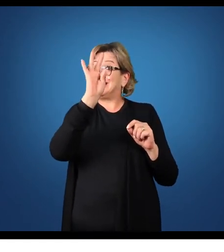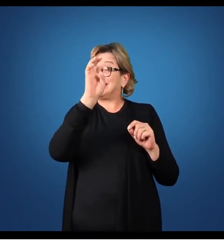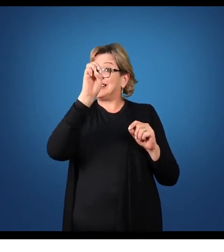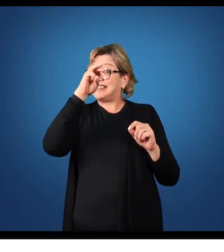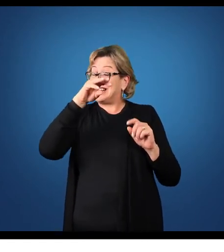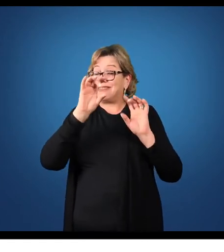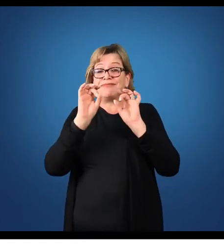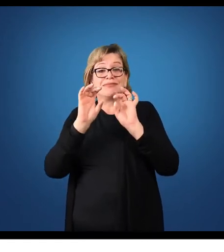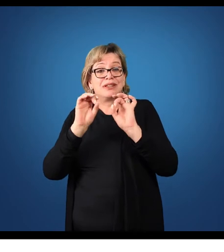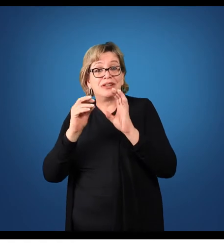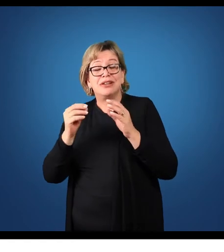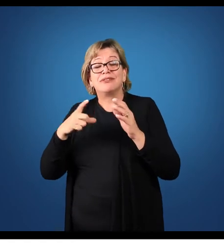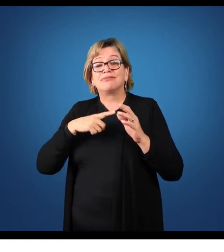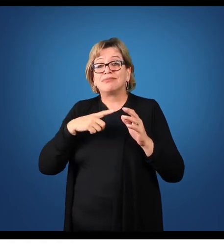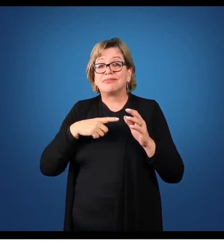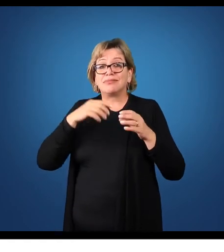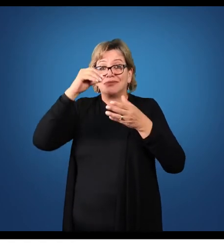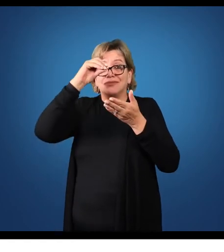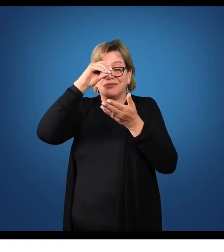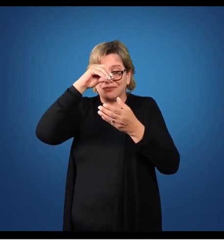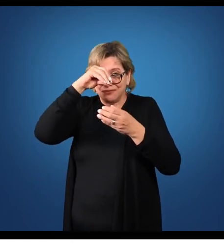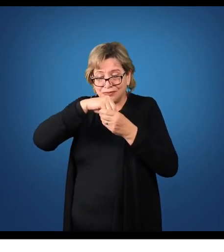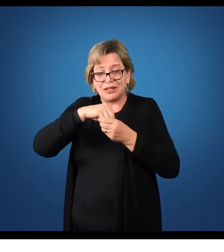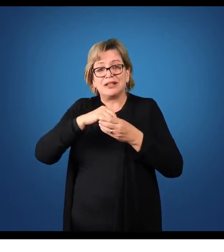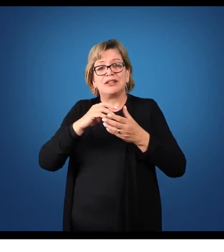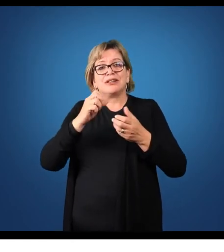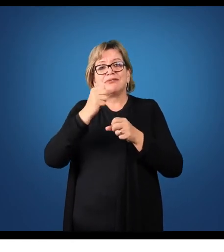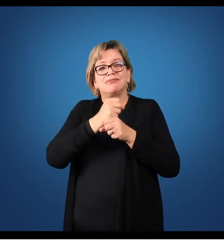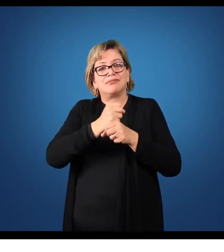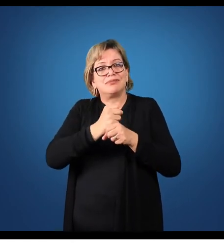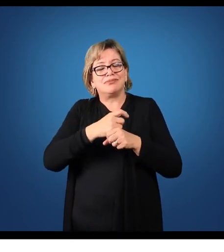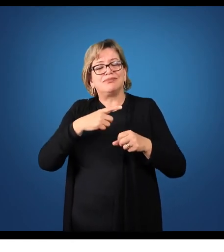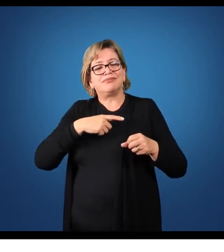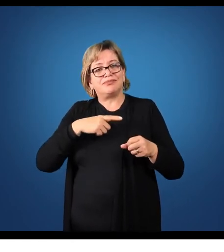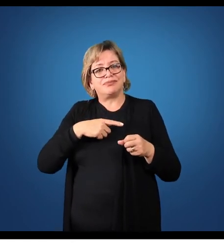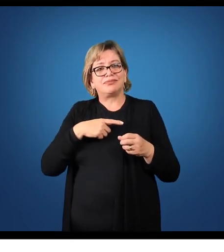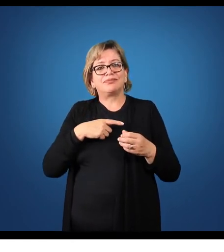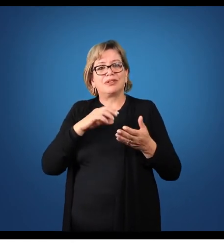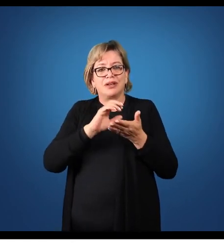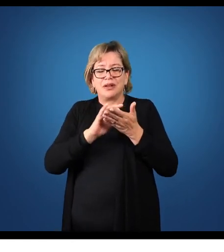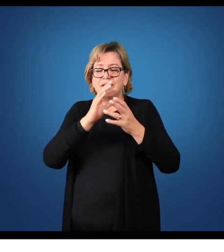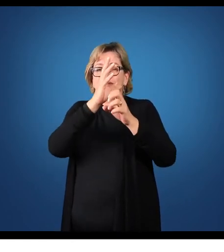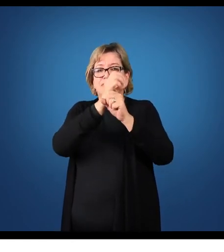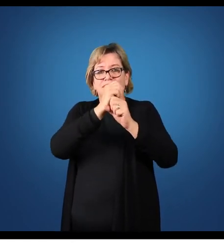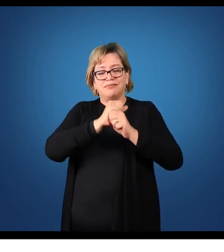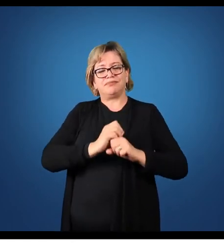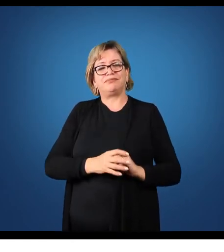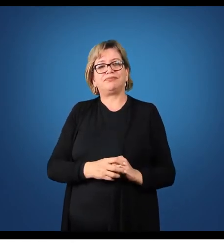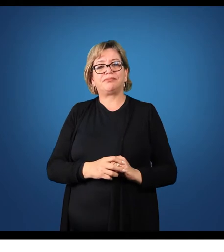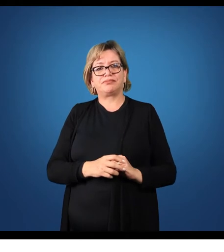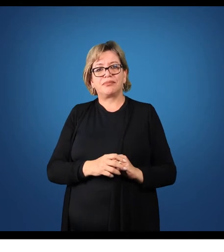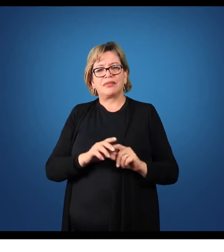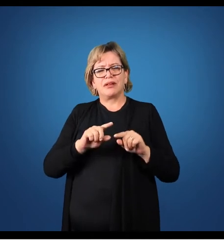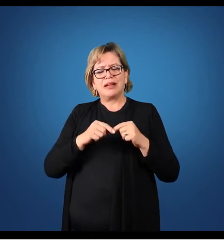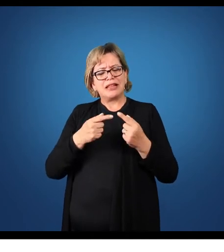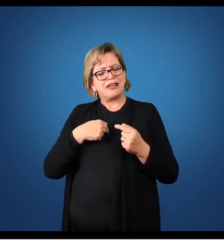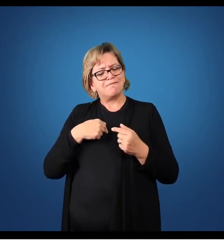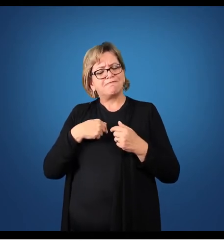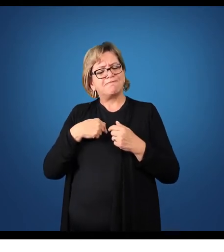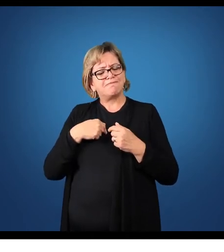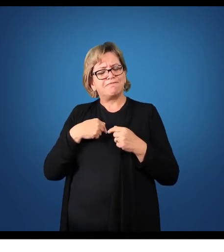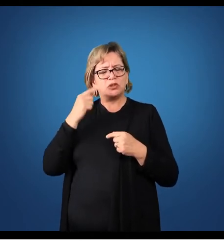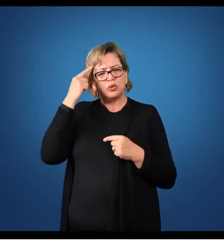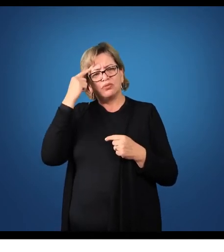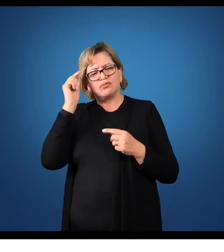representa dentro do ano, dentro daquele demonstrativo contábil. Mas aí vem aquela pergunta,